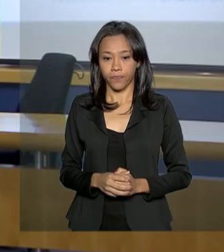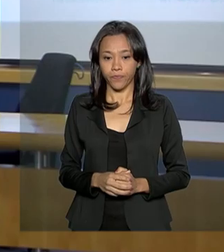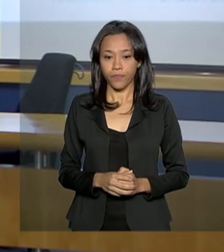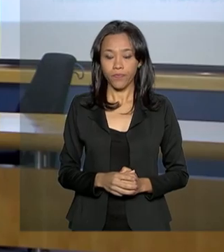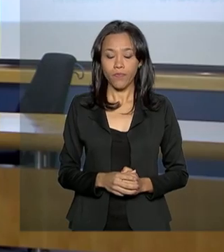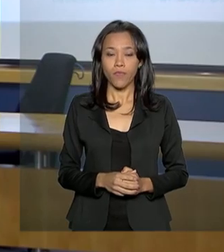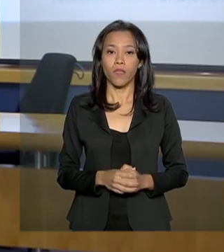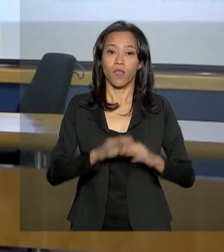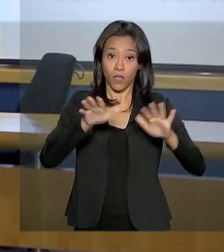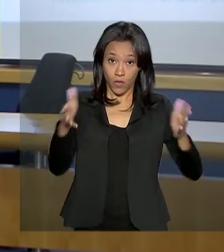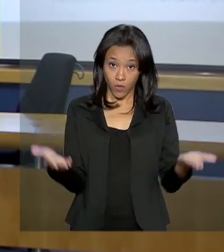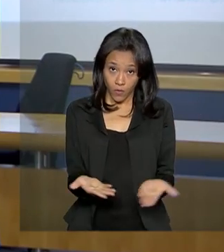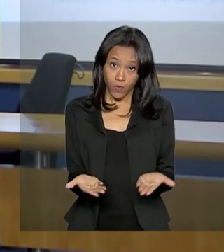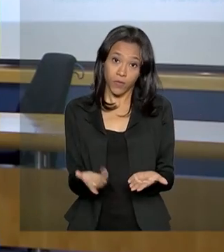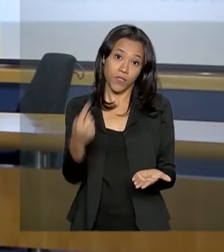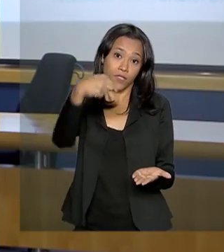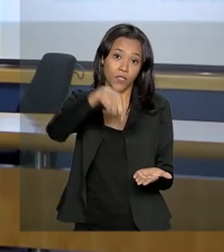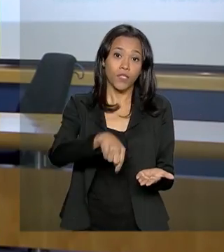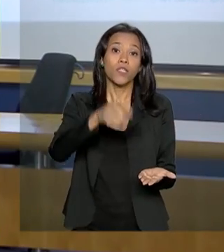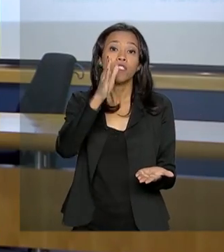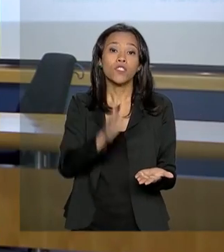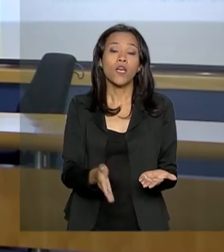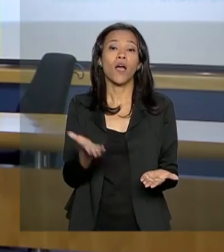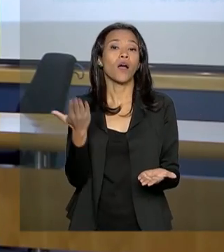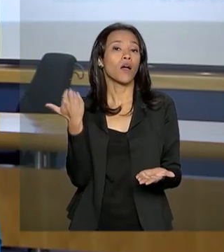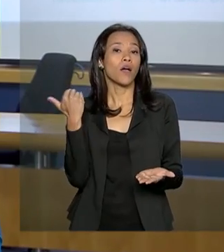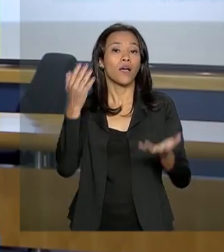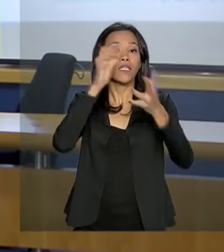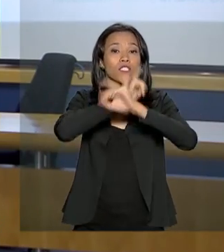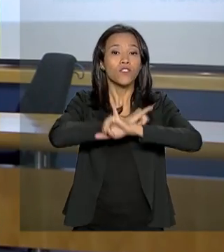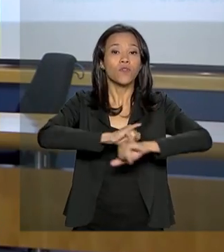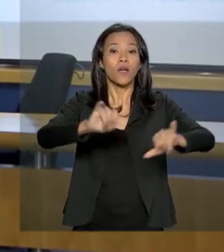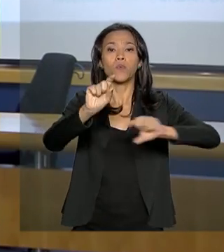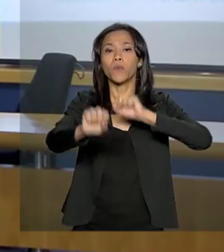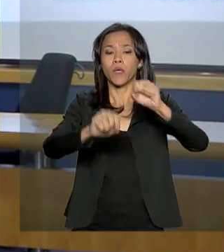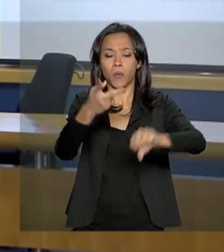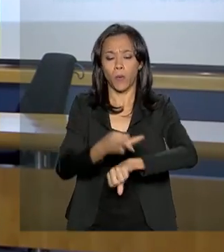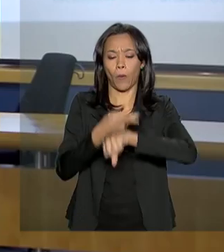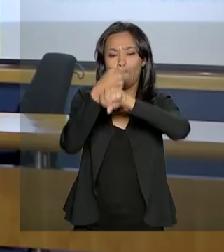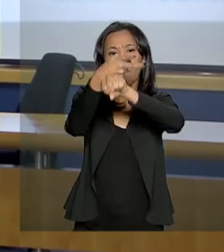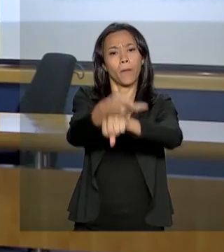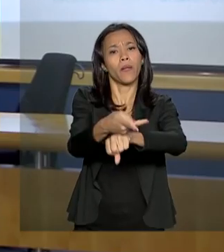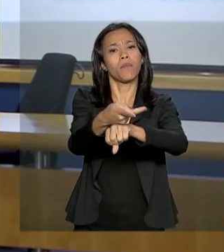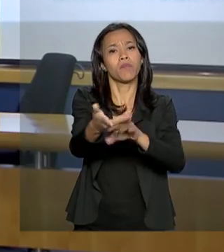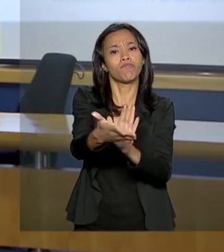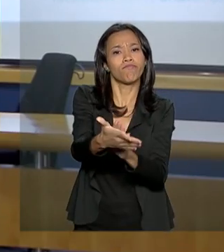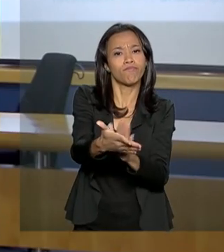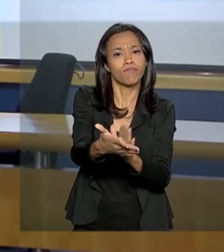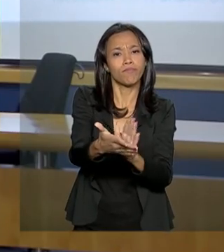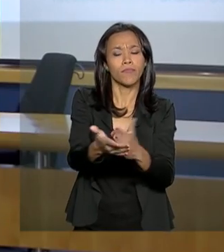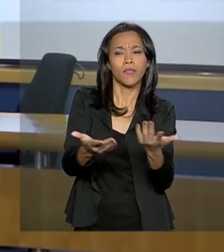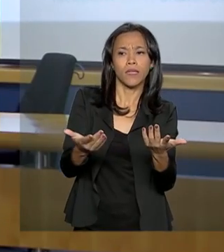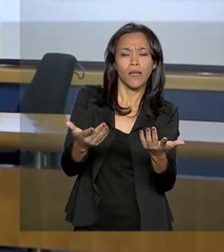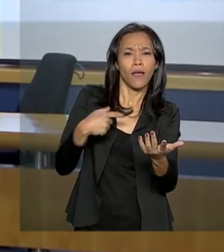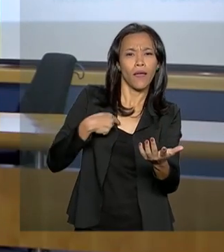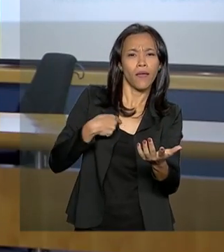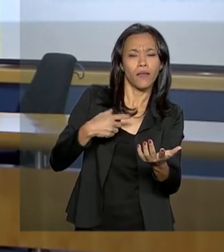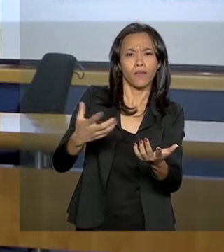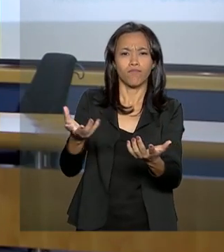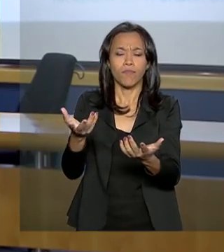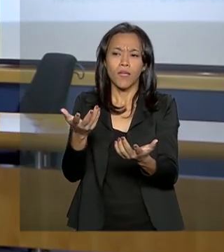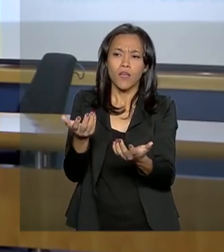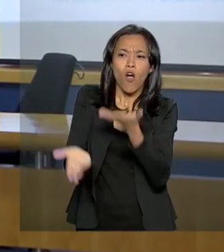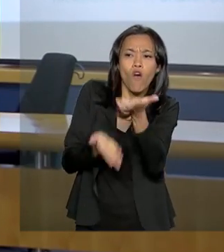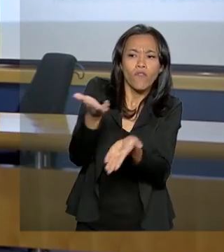E hoje aqui também foi lançado um prêmio para incentivar práticas inovadoras e melhorar o